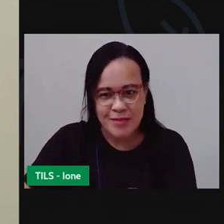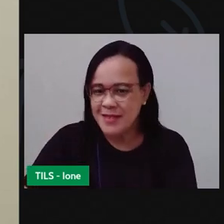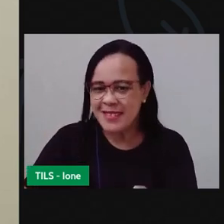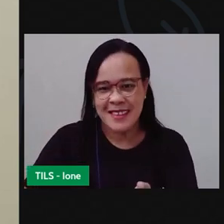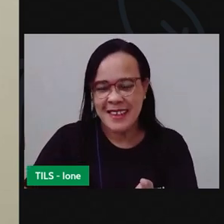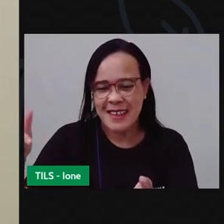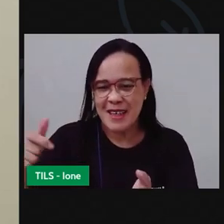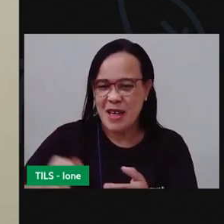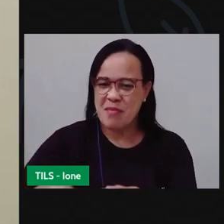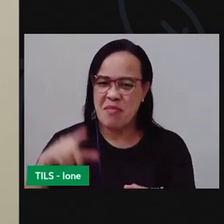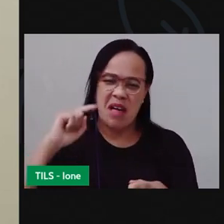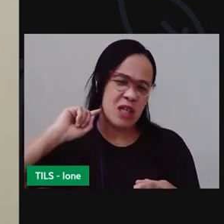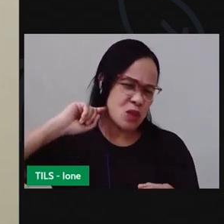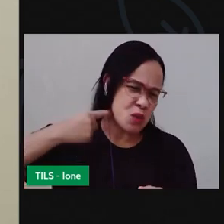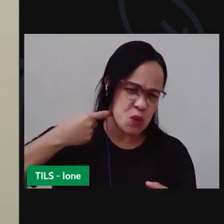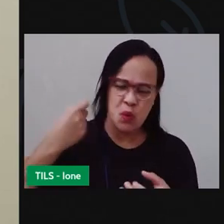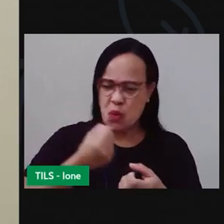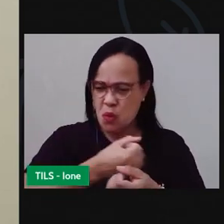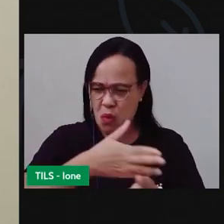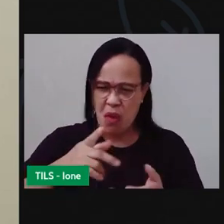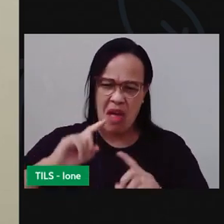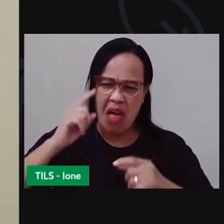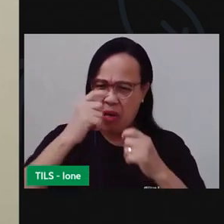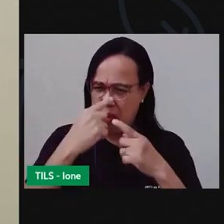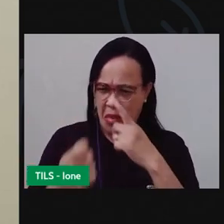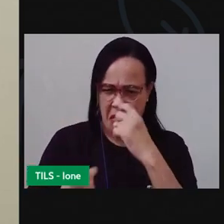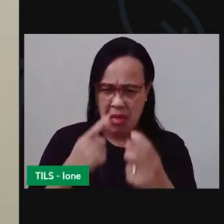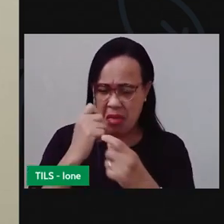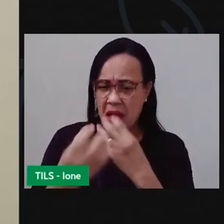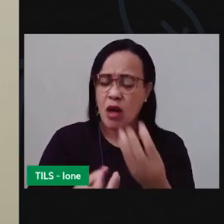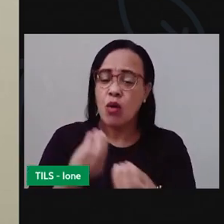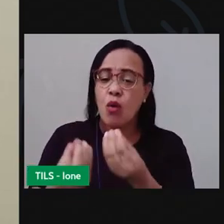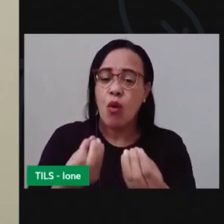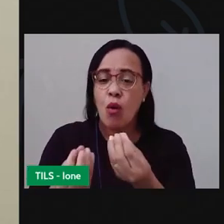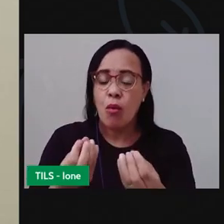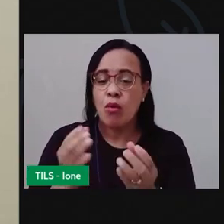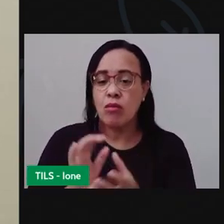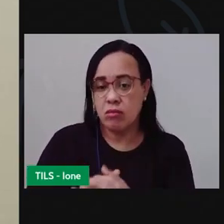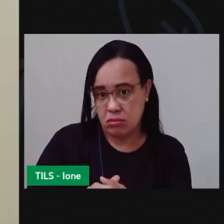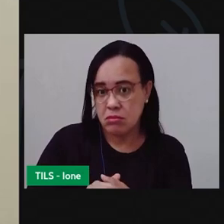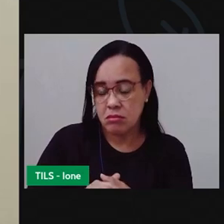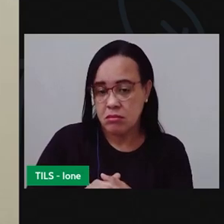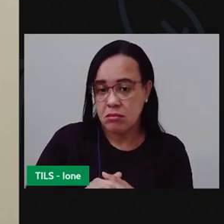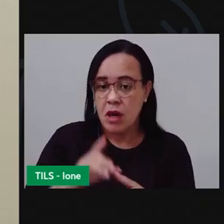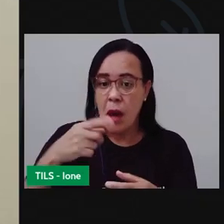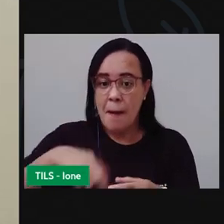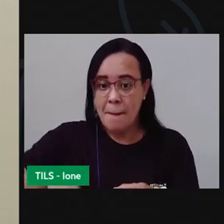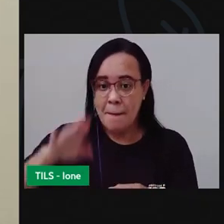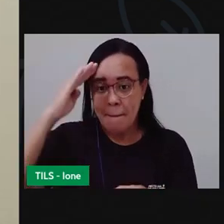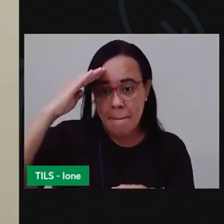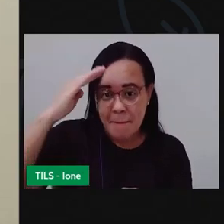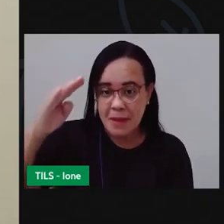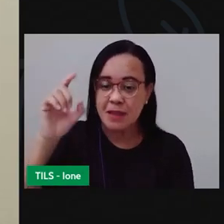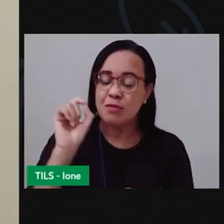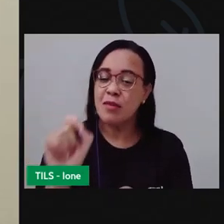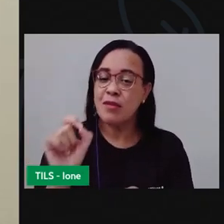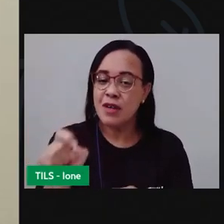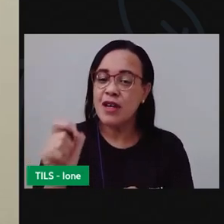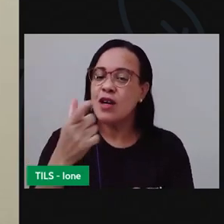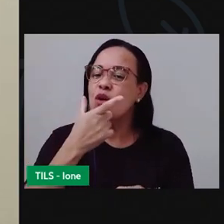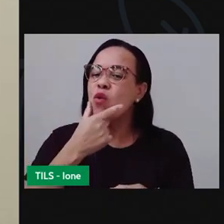poluentes, causando a degradação. Sendo o único vilão, o homem em sua existência, pois não se